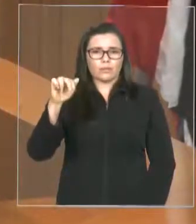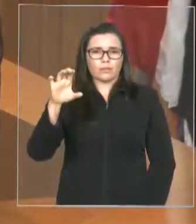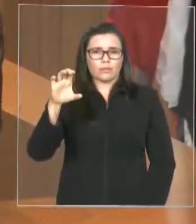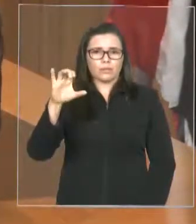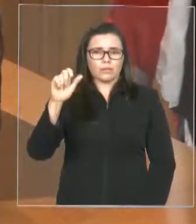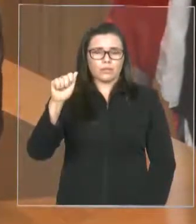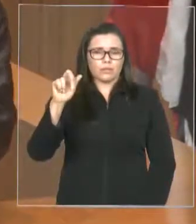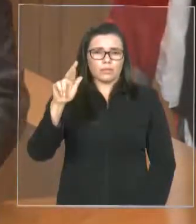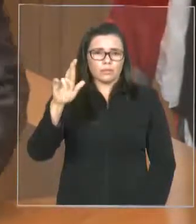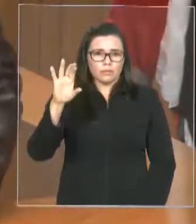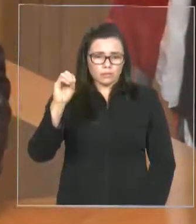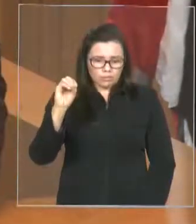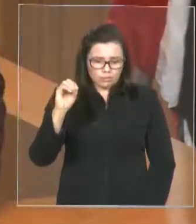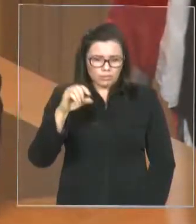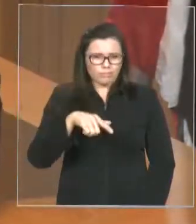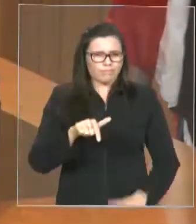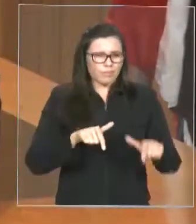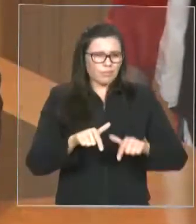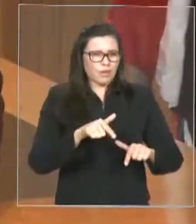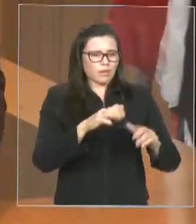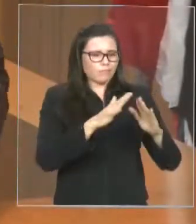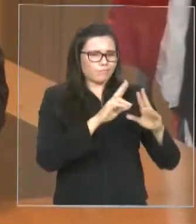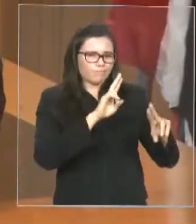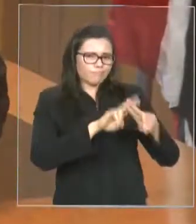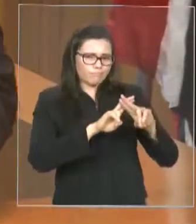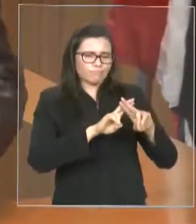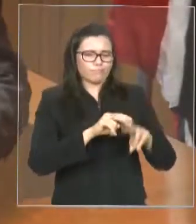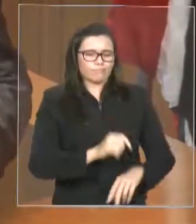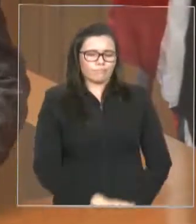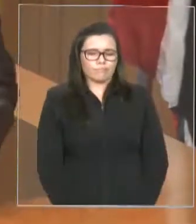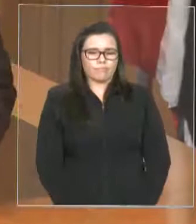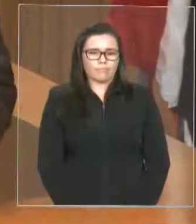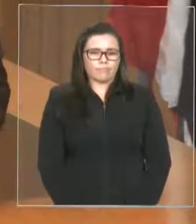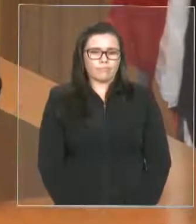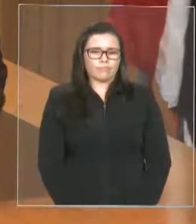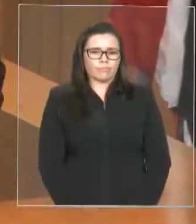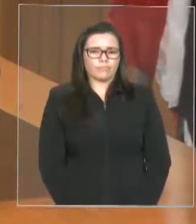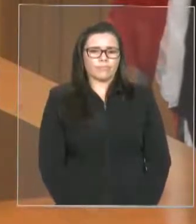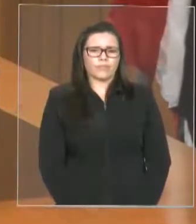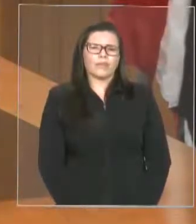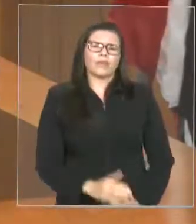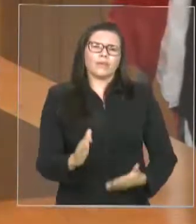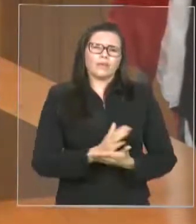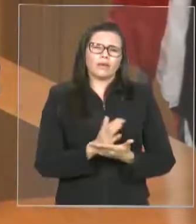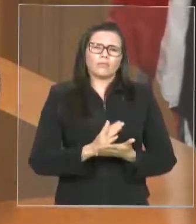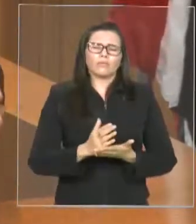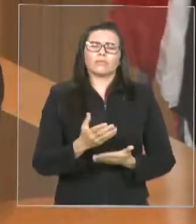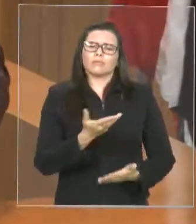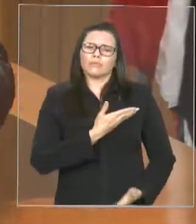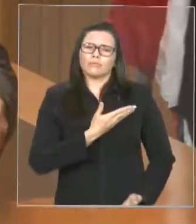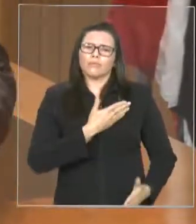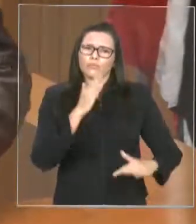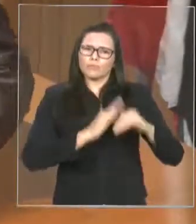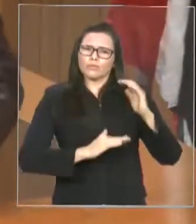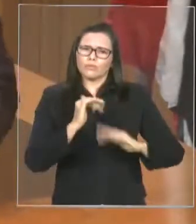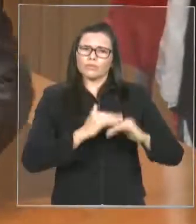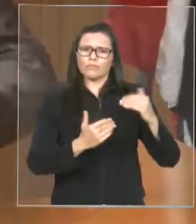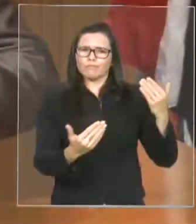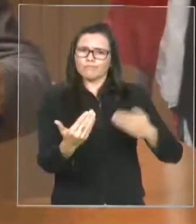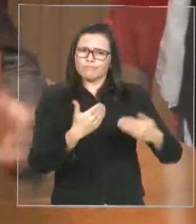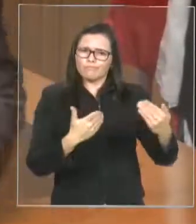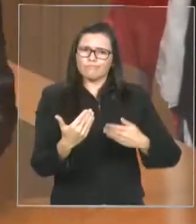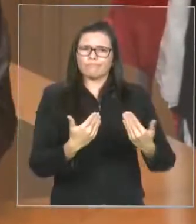agentes penitenciários, levantando as questões hoje de trabalho que eles têm hoje